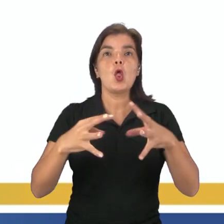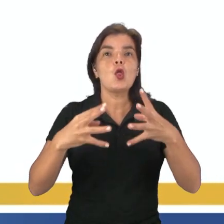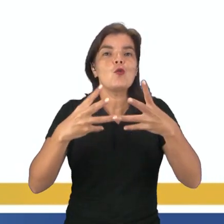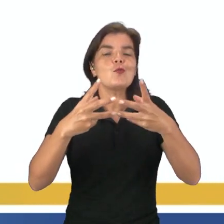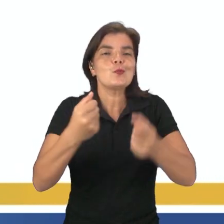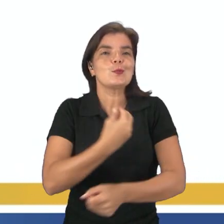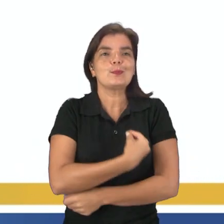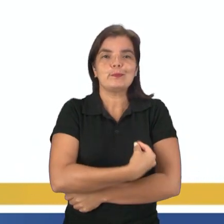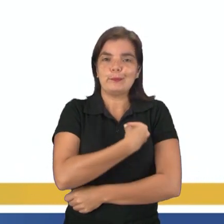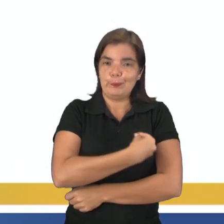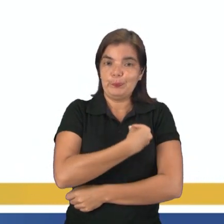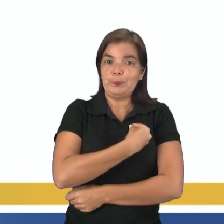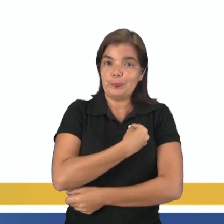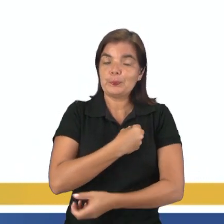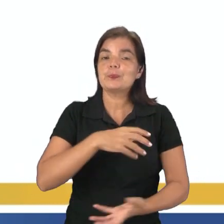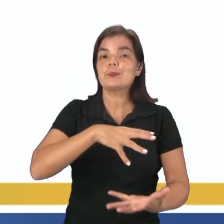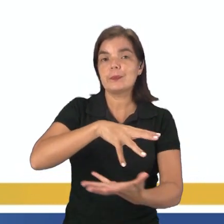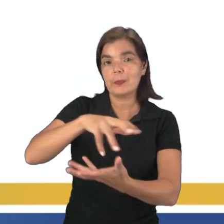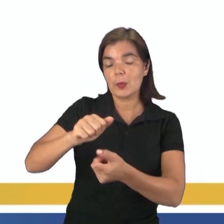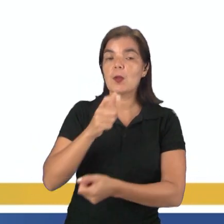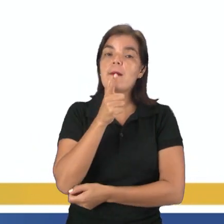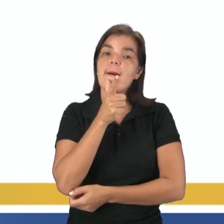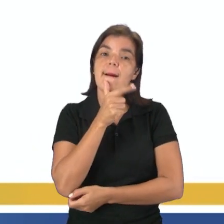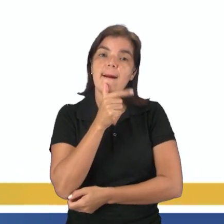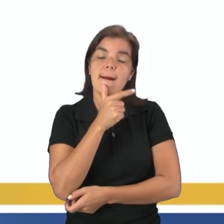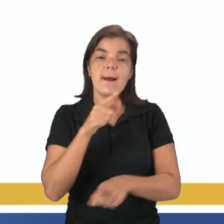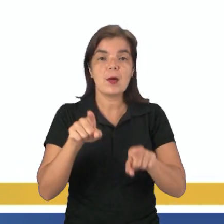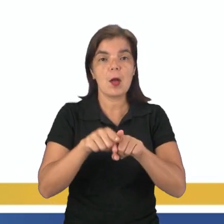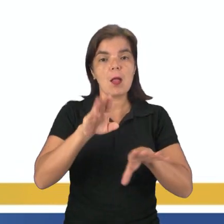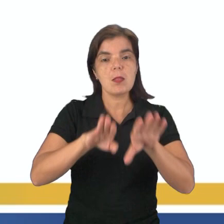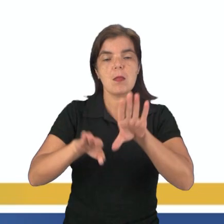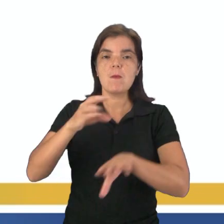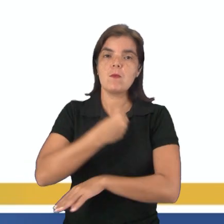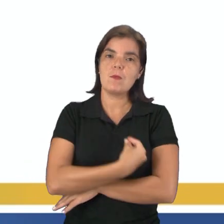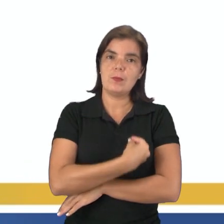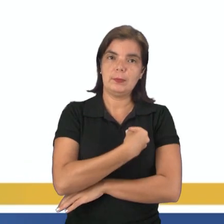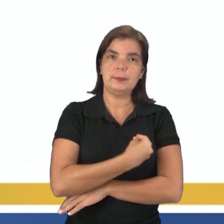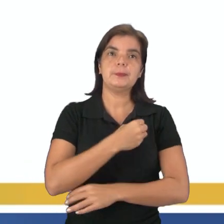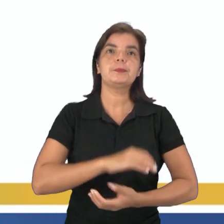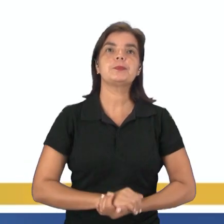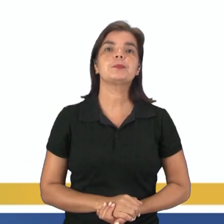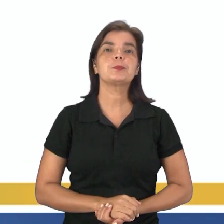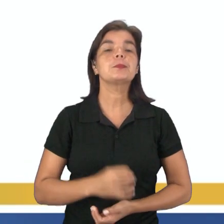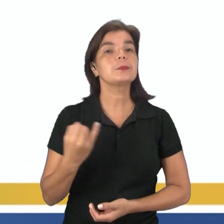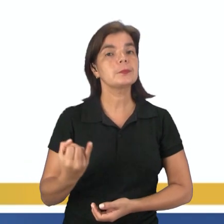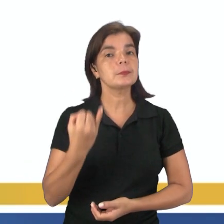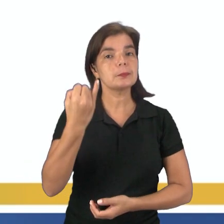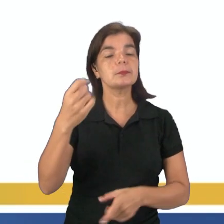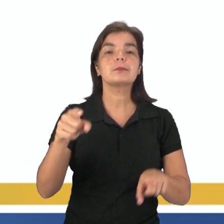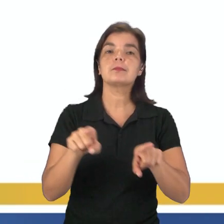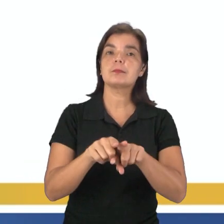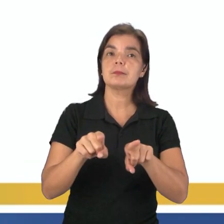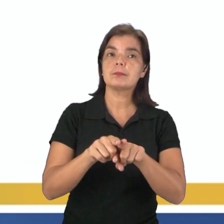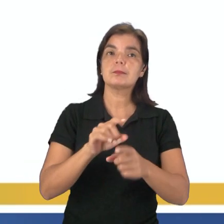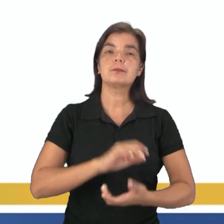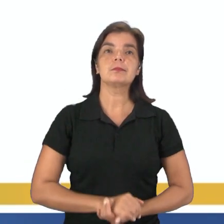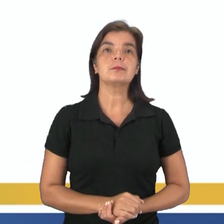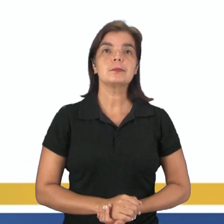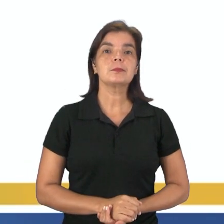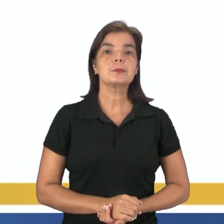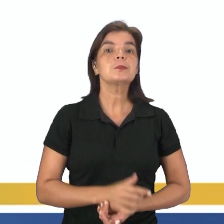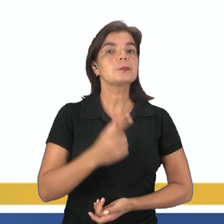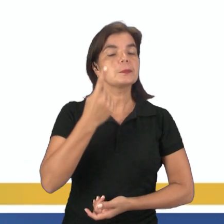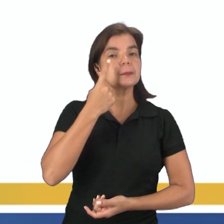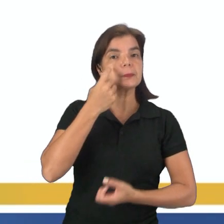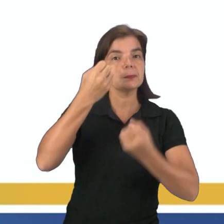os seres vivos, sejam terrestres, sejam aquáticos, independente do seu modo de vida. O que é importante a gente destacar? Que